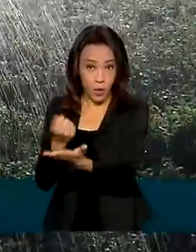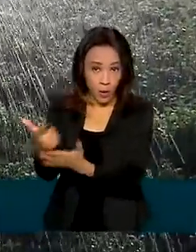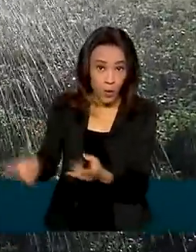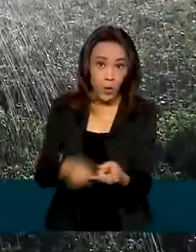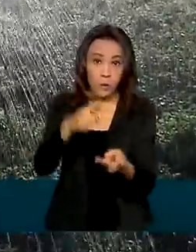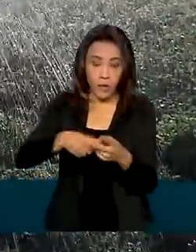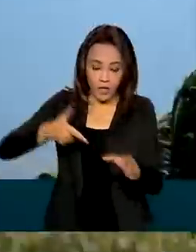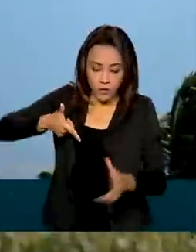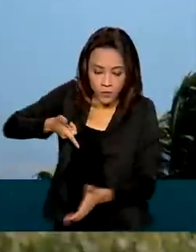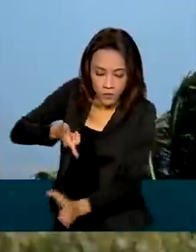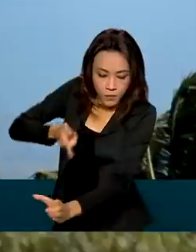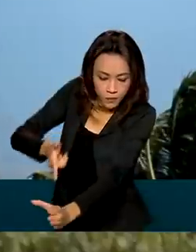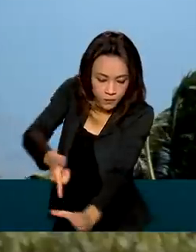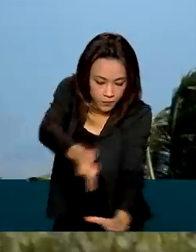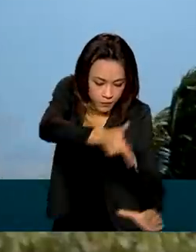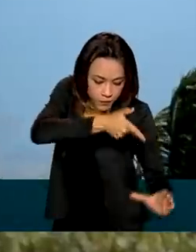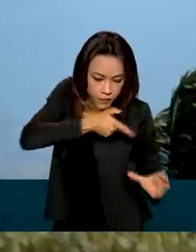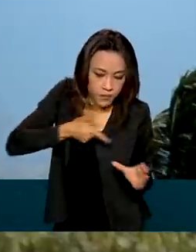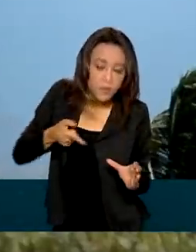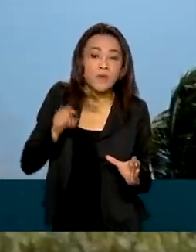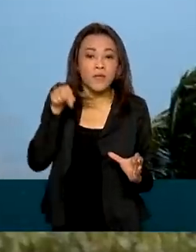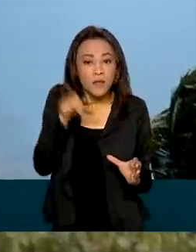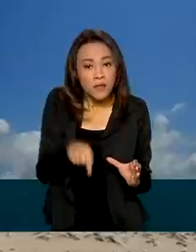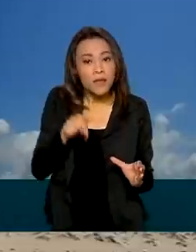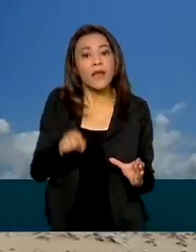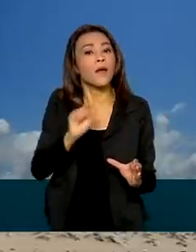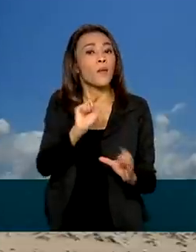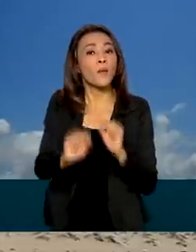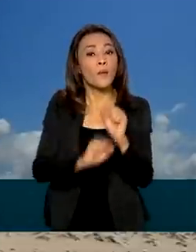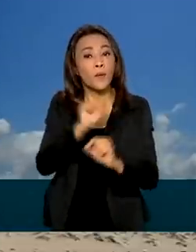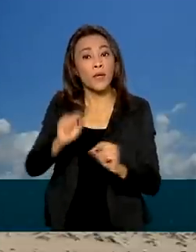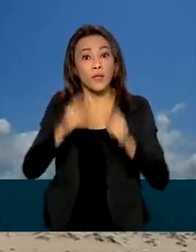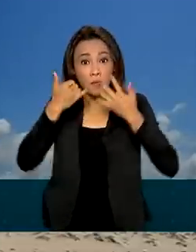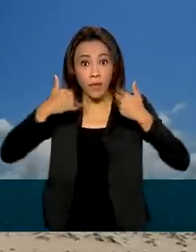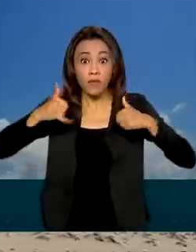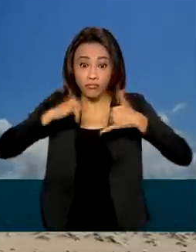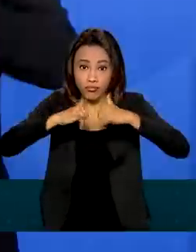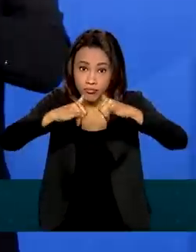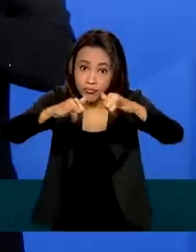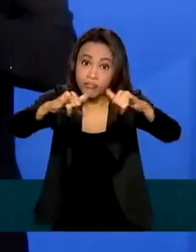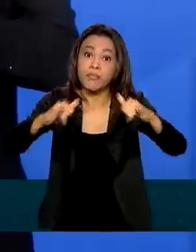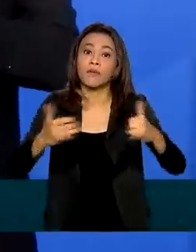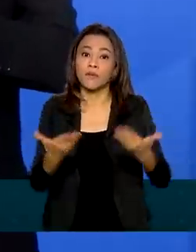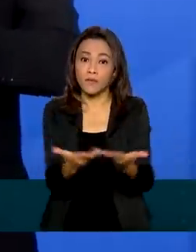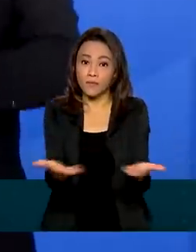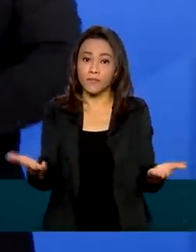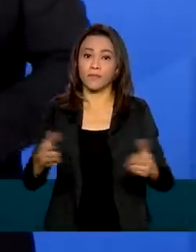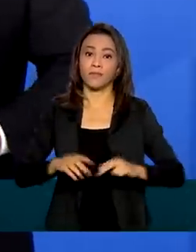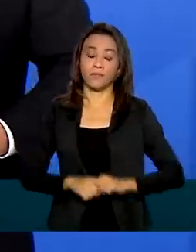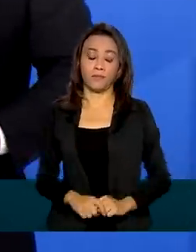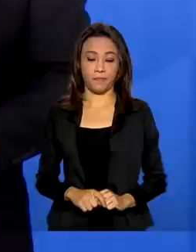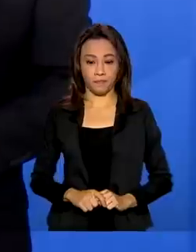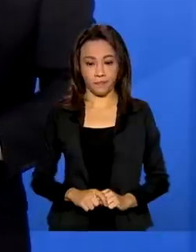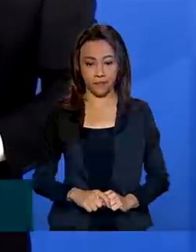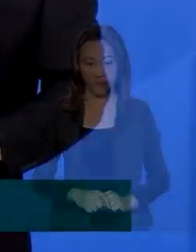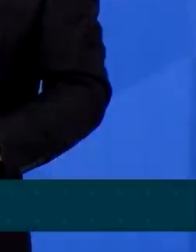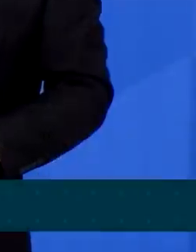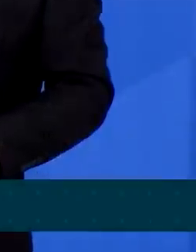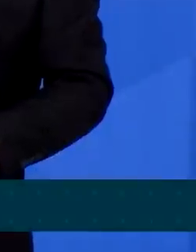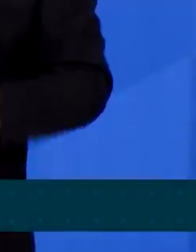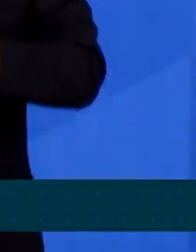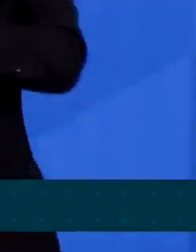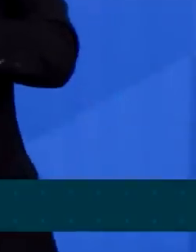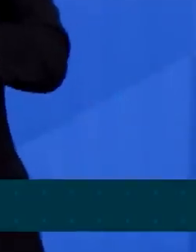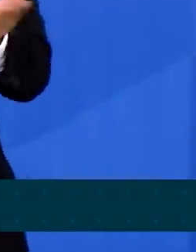biofertilizantes, e projetos voltados para a geração de energia renovável. Esses instrumentos não são apenas